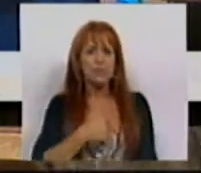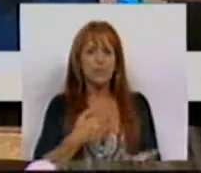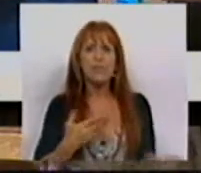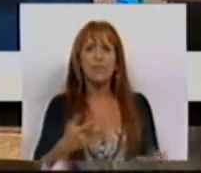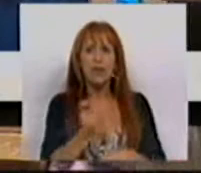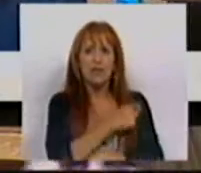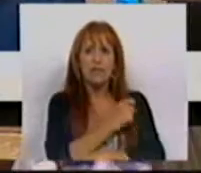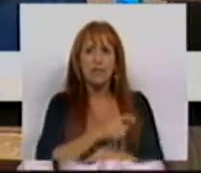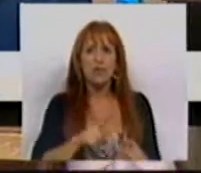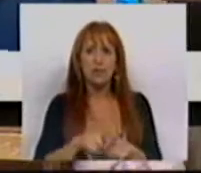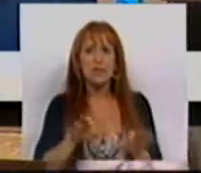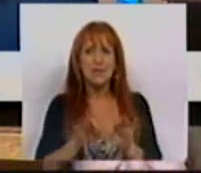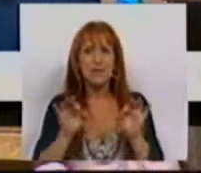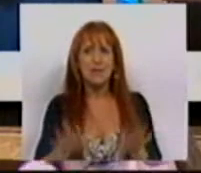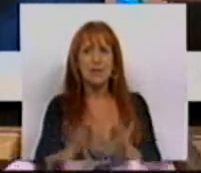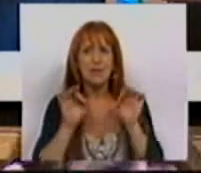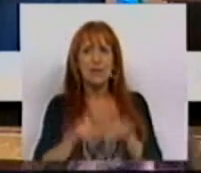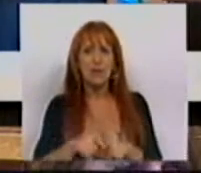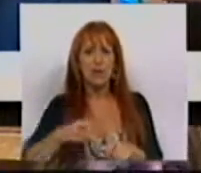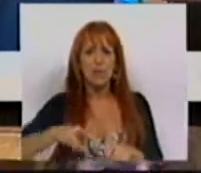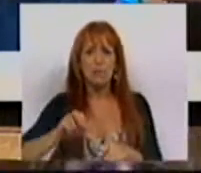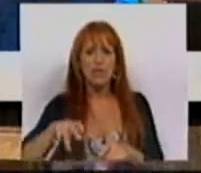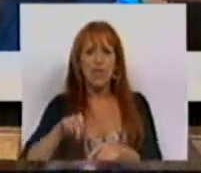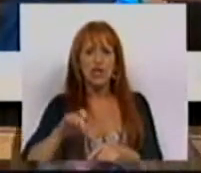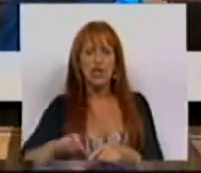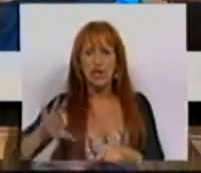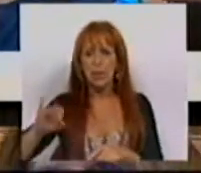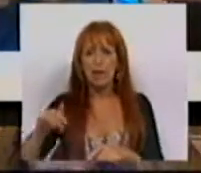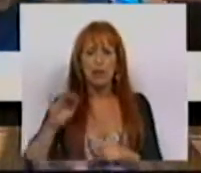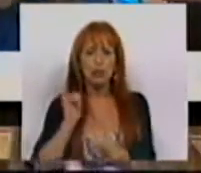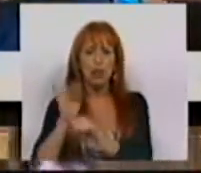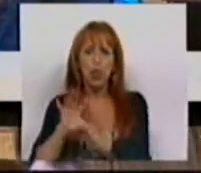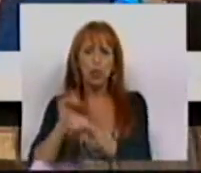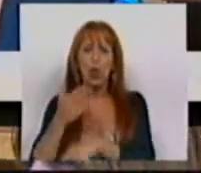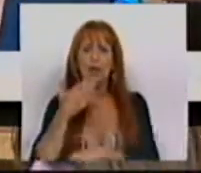desde vacinas como meningite, hepatite, etc. Muito Obrigada, Sra. Deputada.